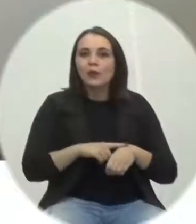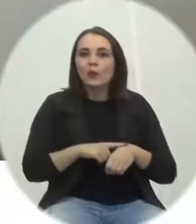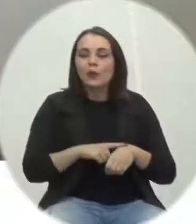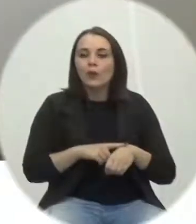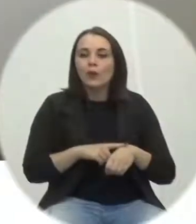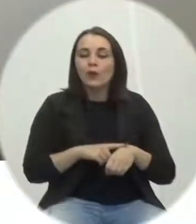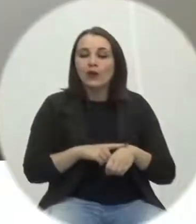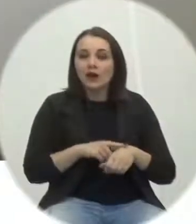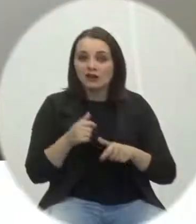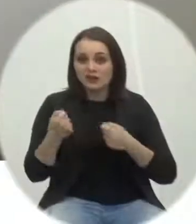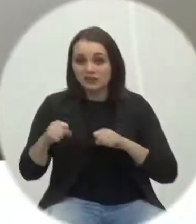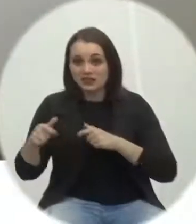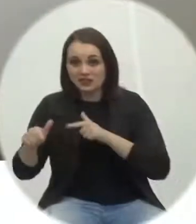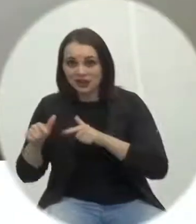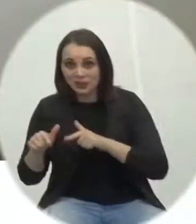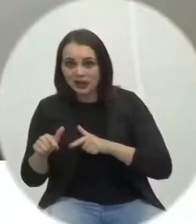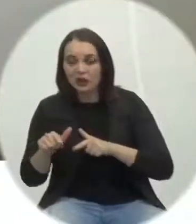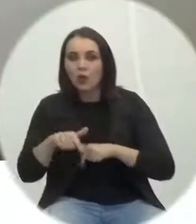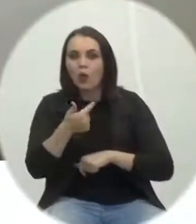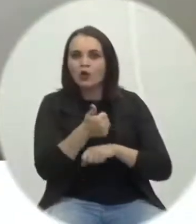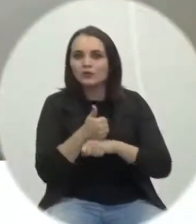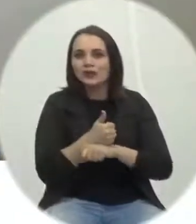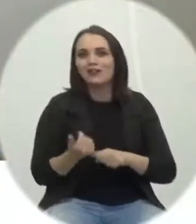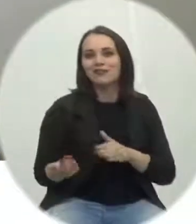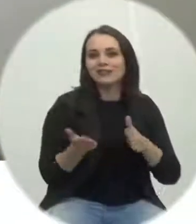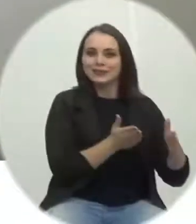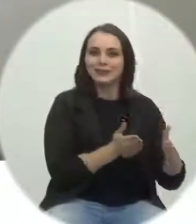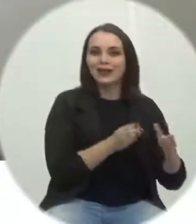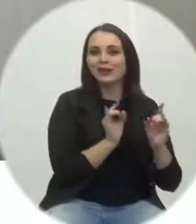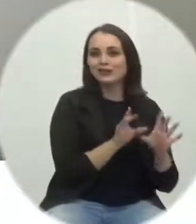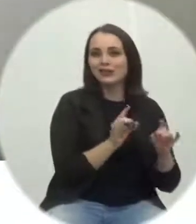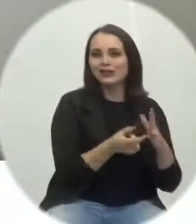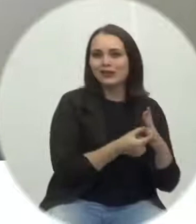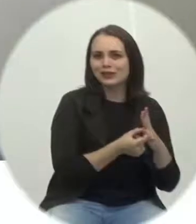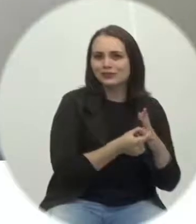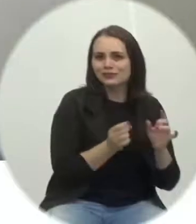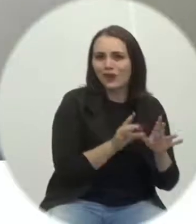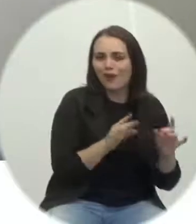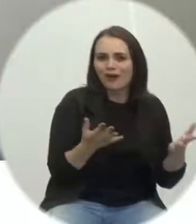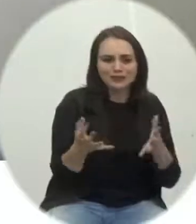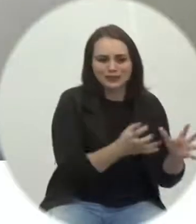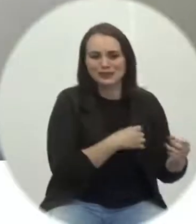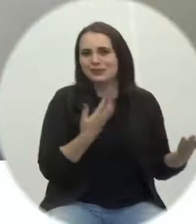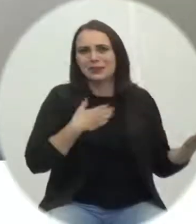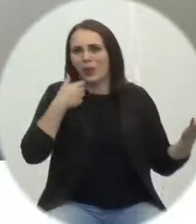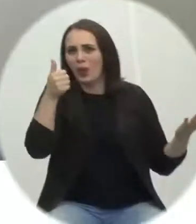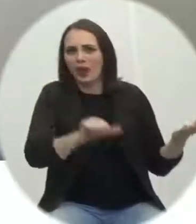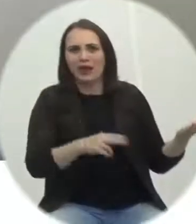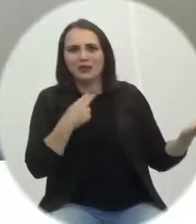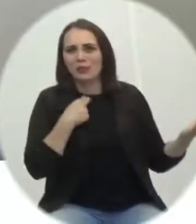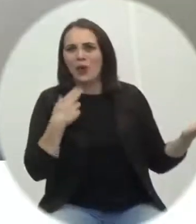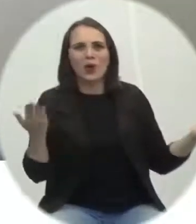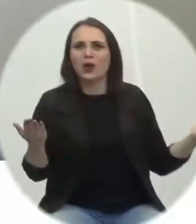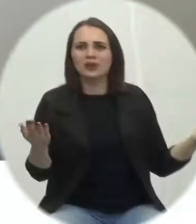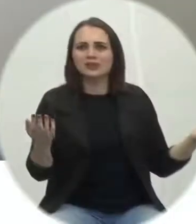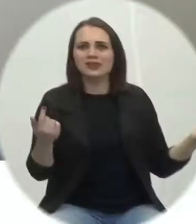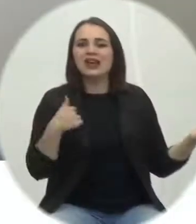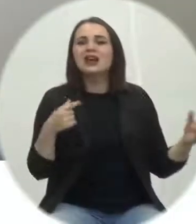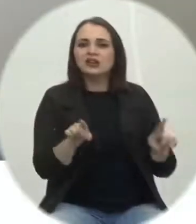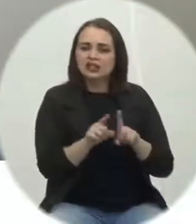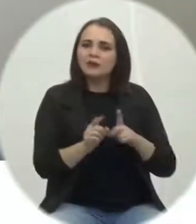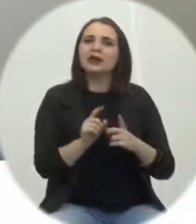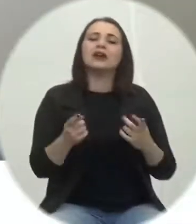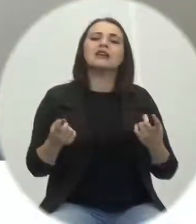ou venda de semijóias, isso é um absurdo. Sr. Presidente, também sou contrário ao